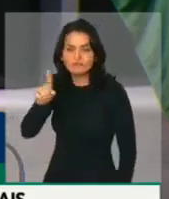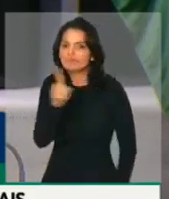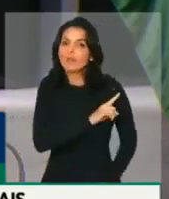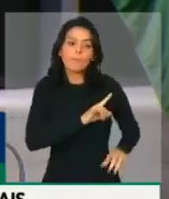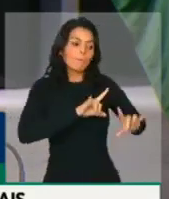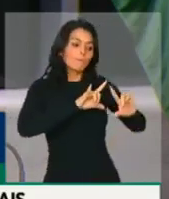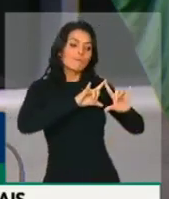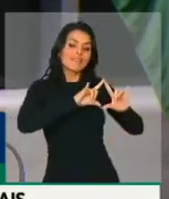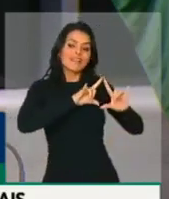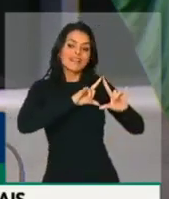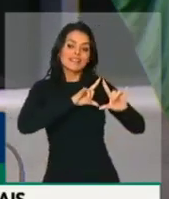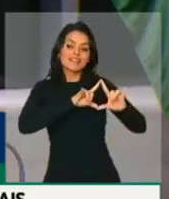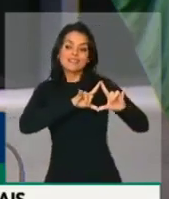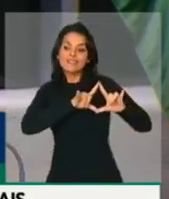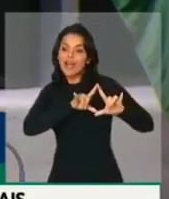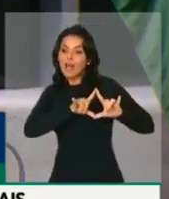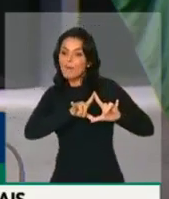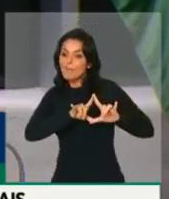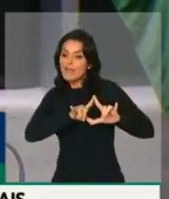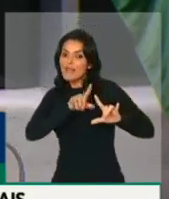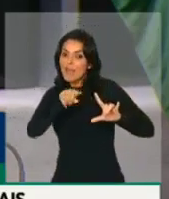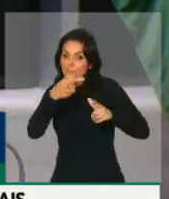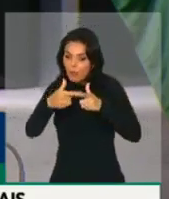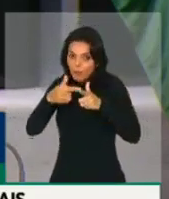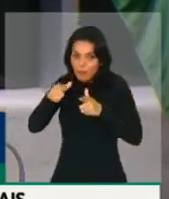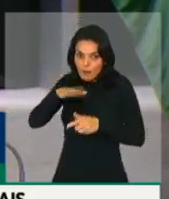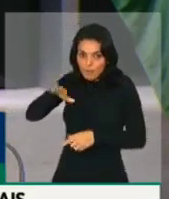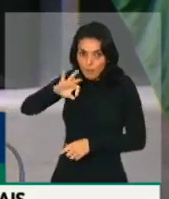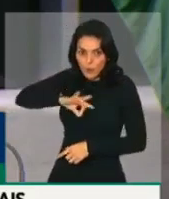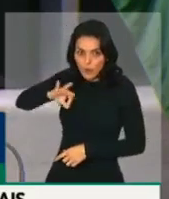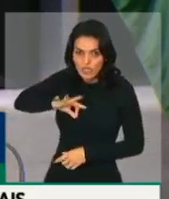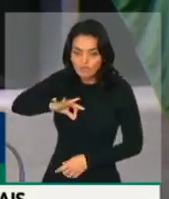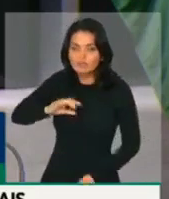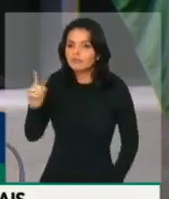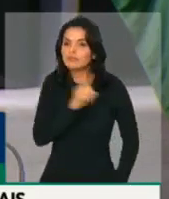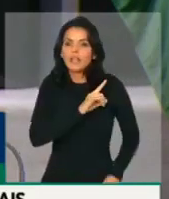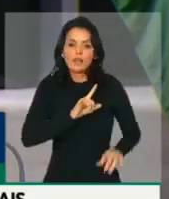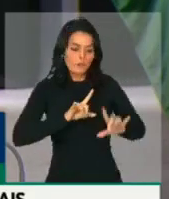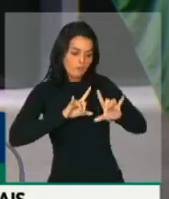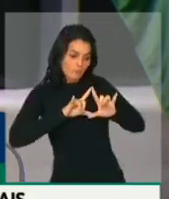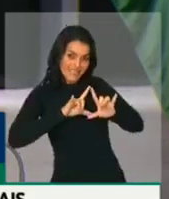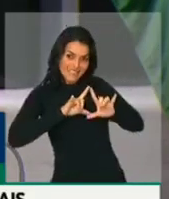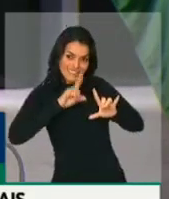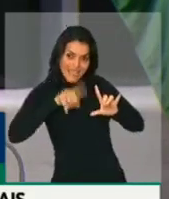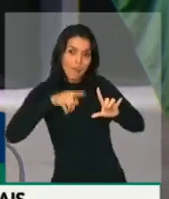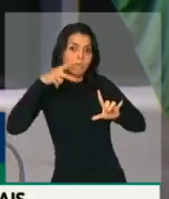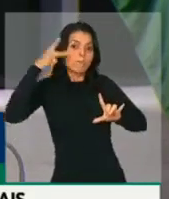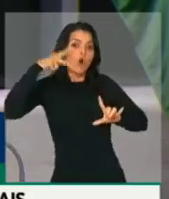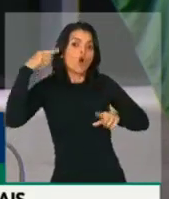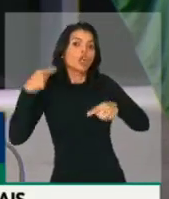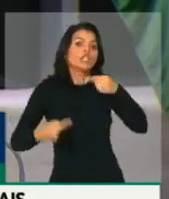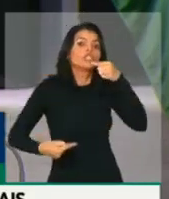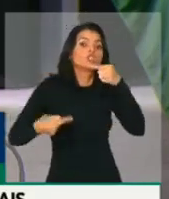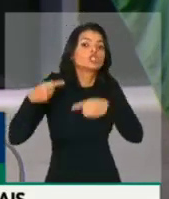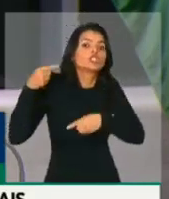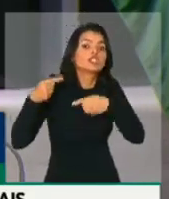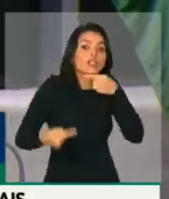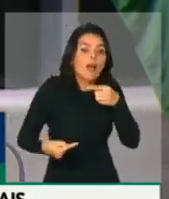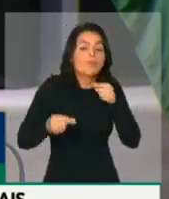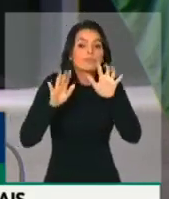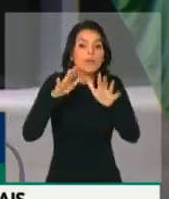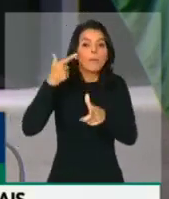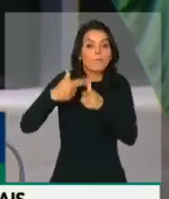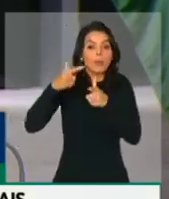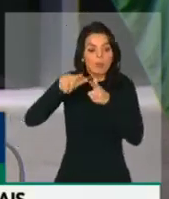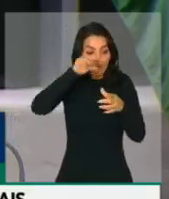capitão Augusto, não é um problema de polícia. A milícia é um problema de política. E muitos dos problemas que nós temos na